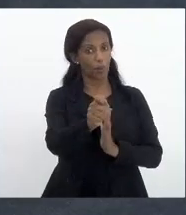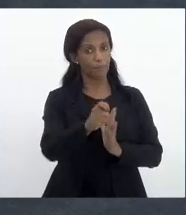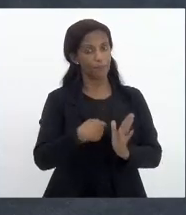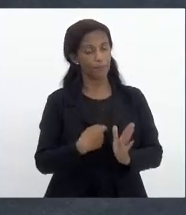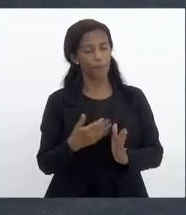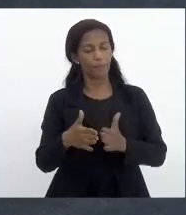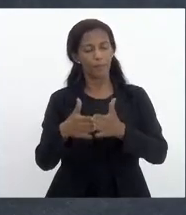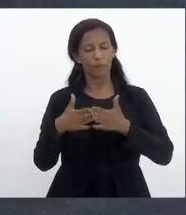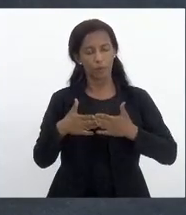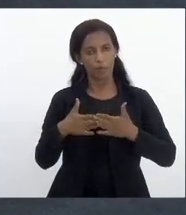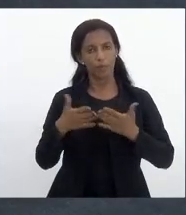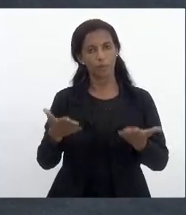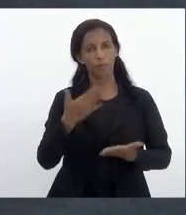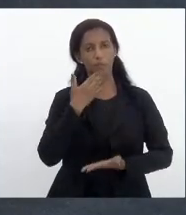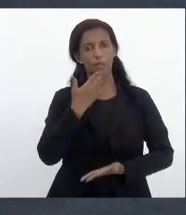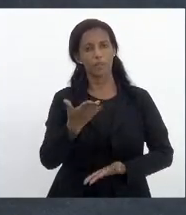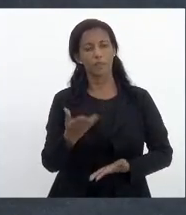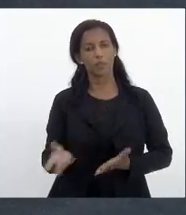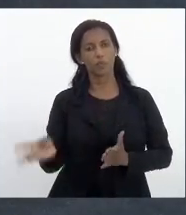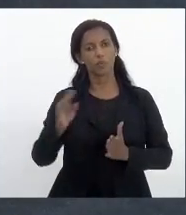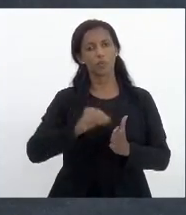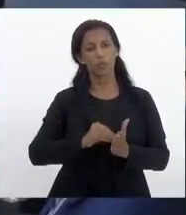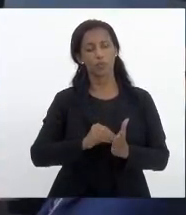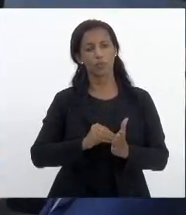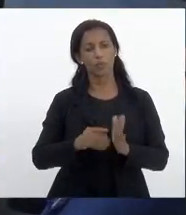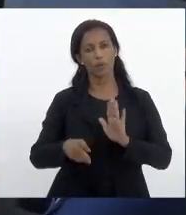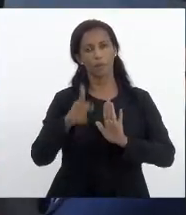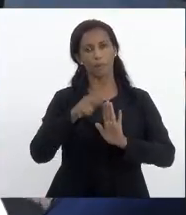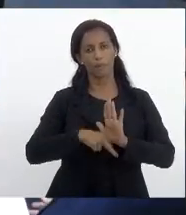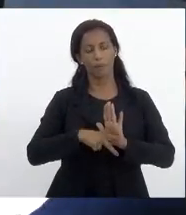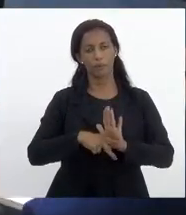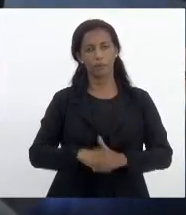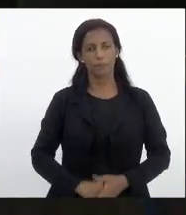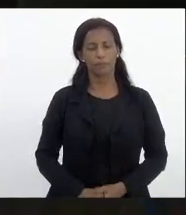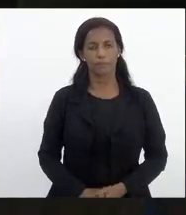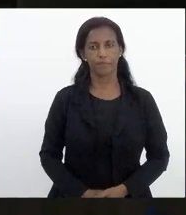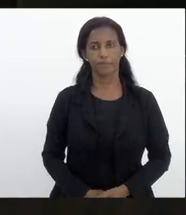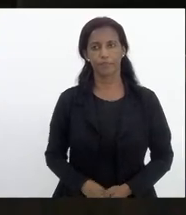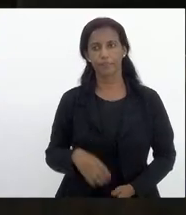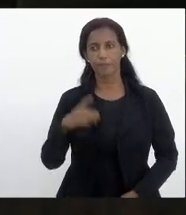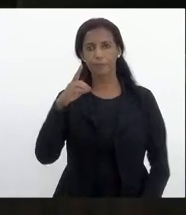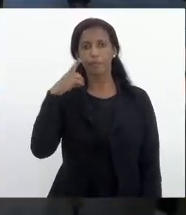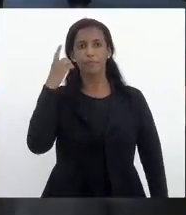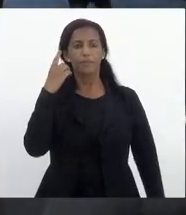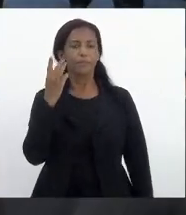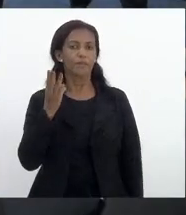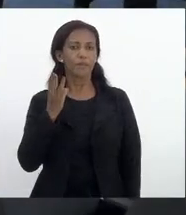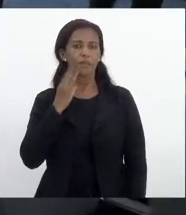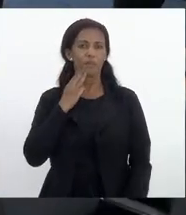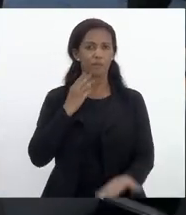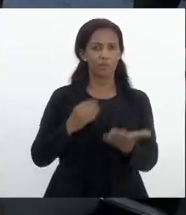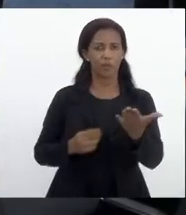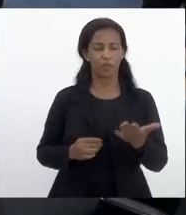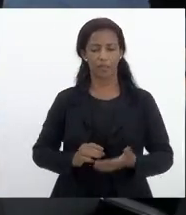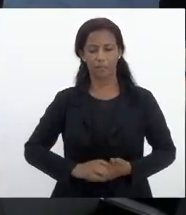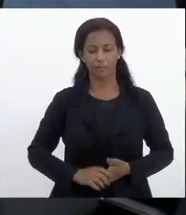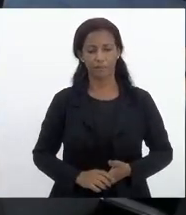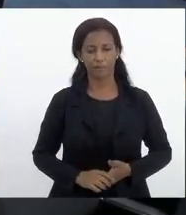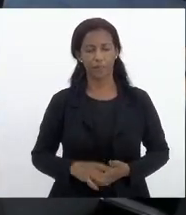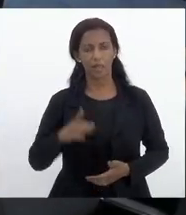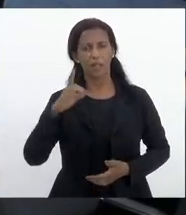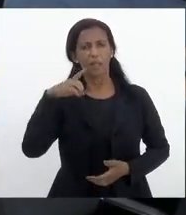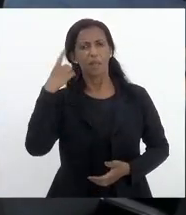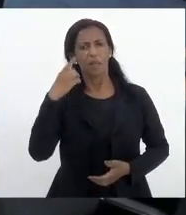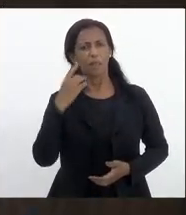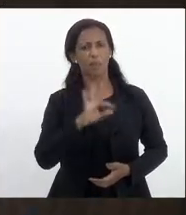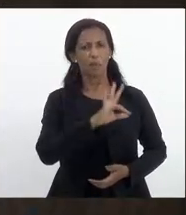por favor esse pedido de inclusão na pauta obrigado deputado Valdar Carneiro deputada Marta Rocha queria fazer